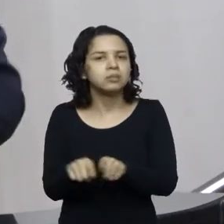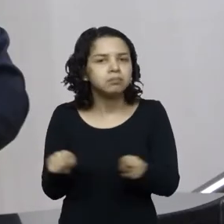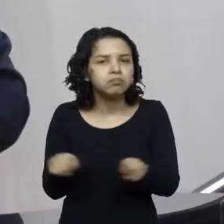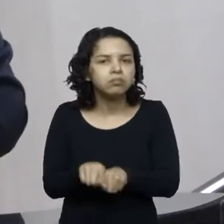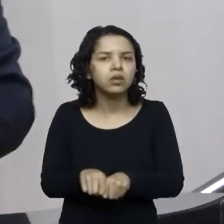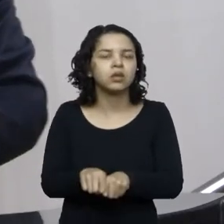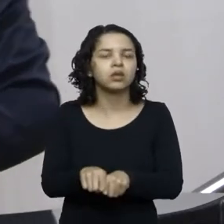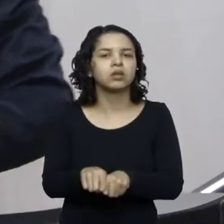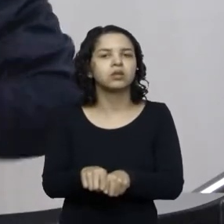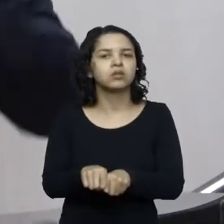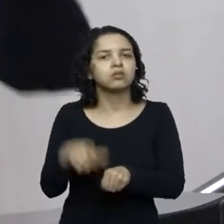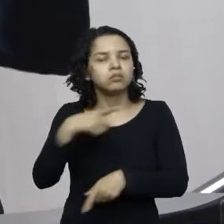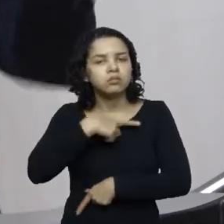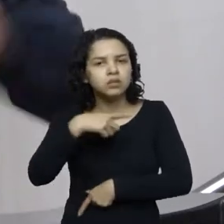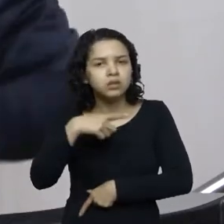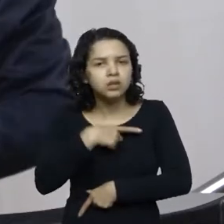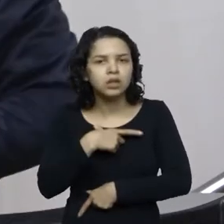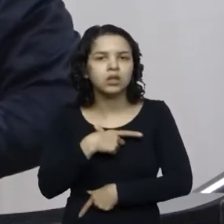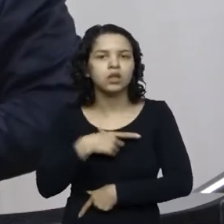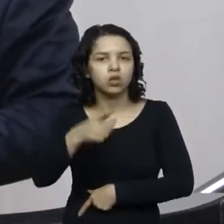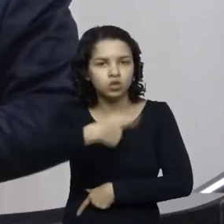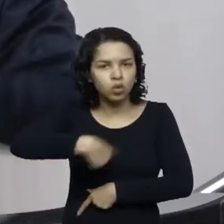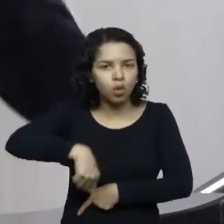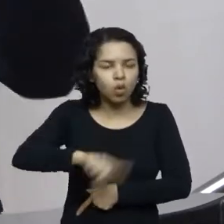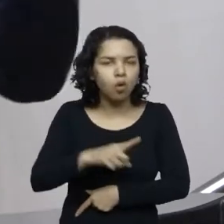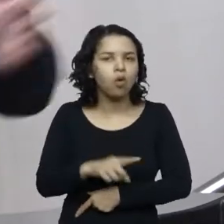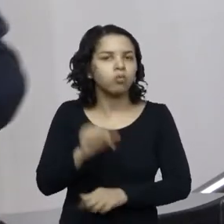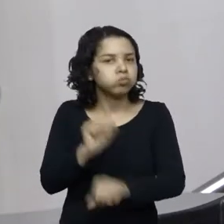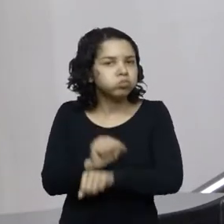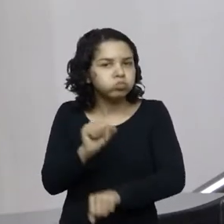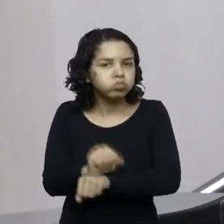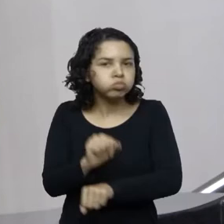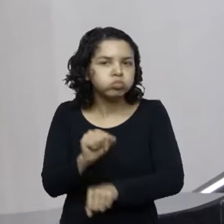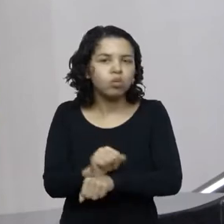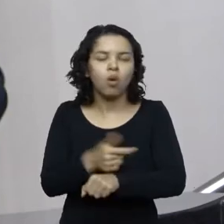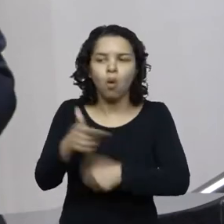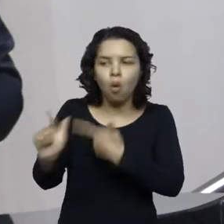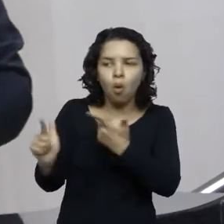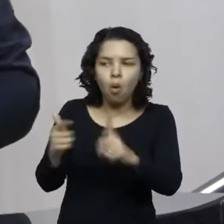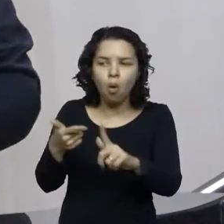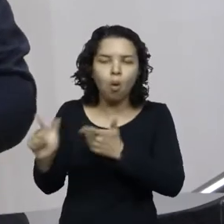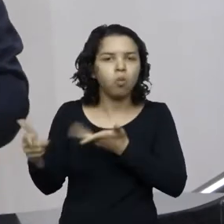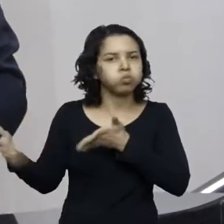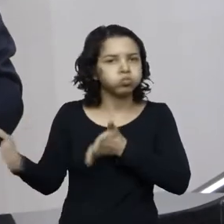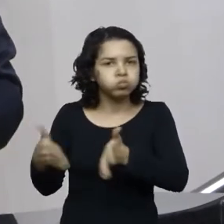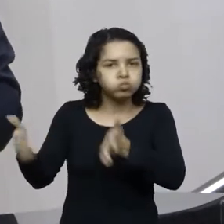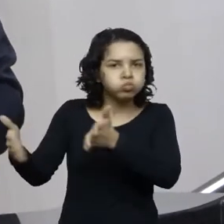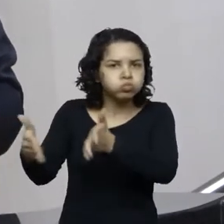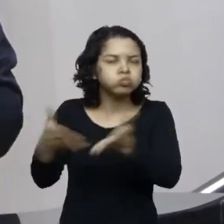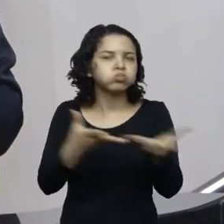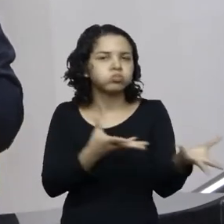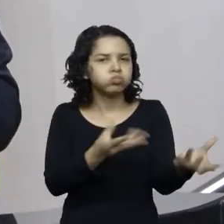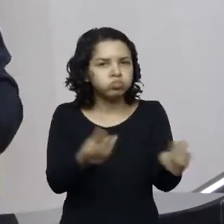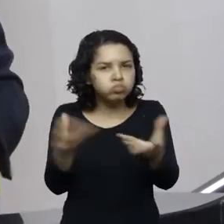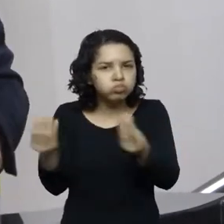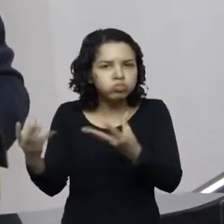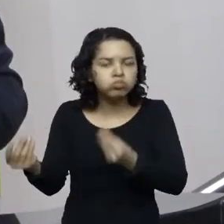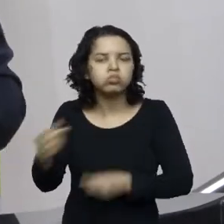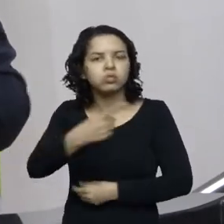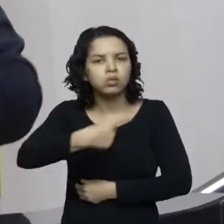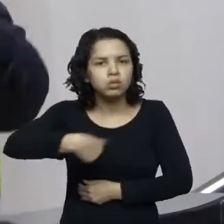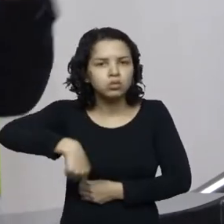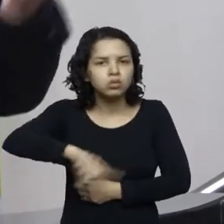no Texto Salto, nas Tatutibas da Paulo Zing, o Paulo Zing, o filho. Enfim, temos diversas...